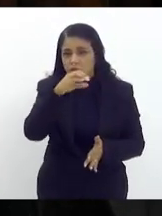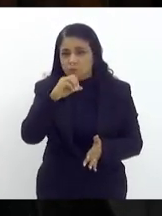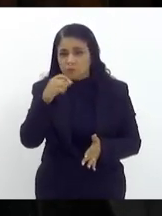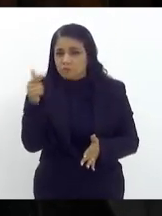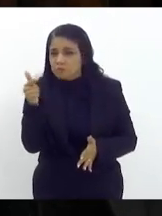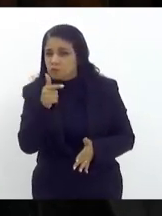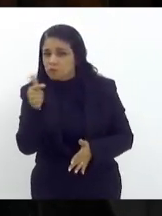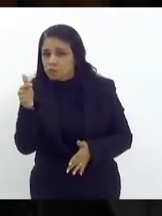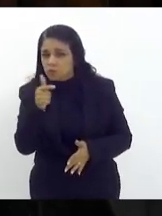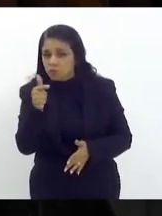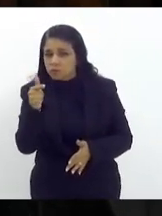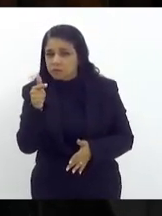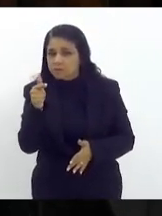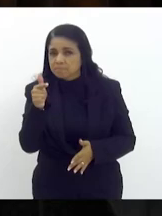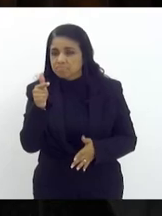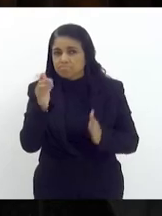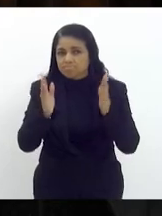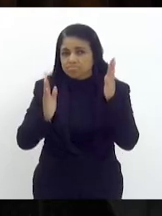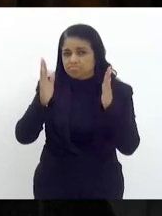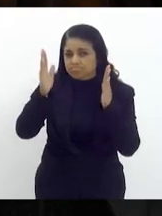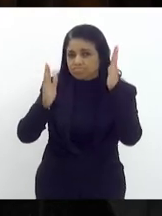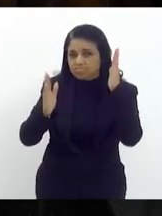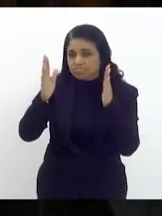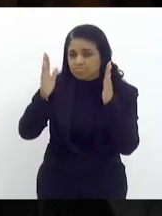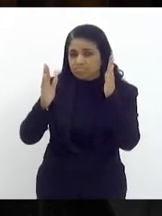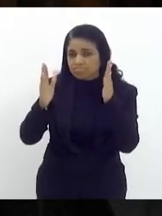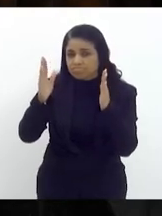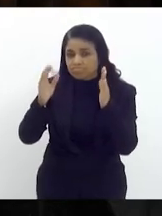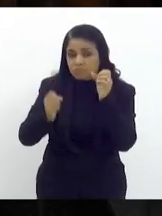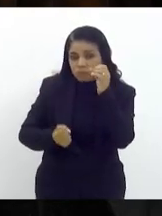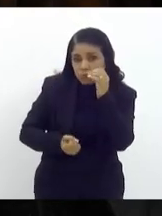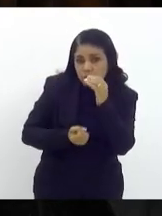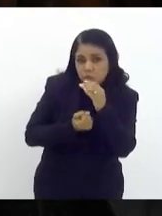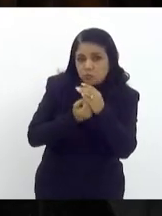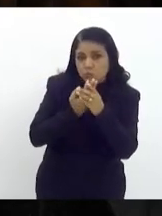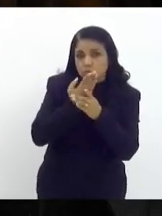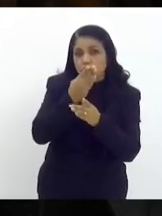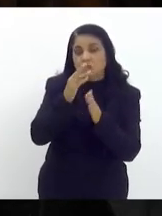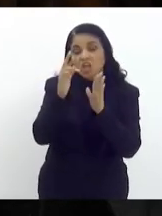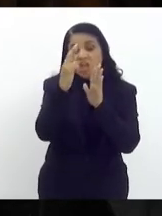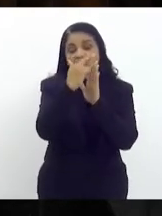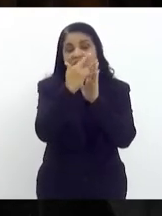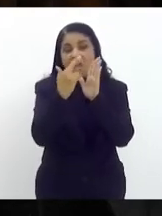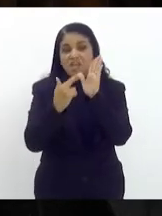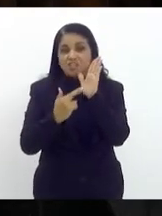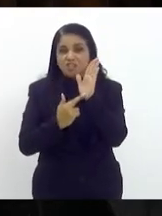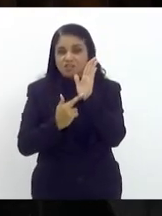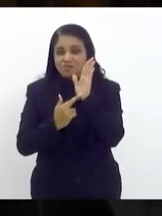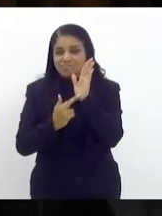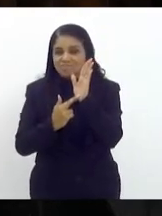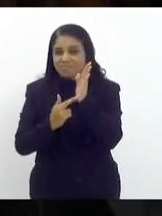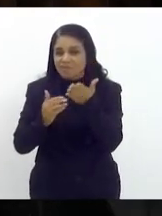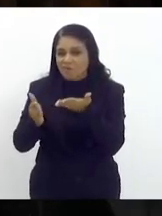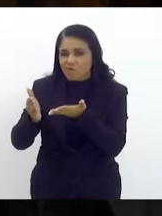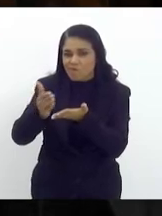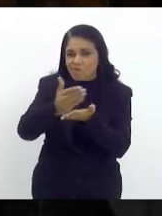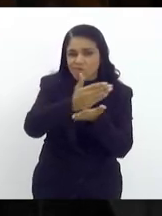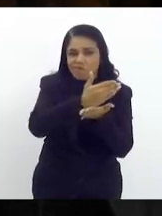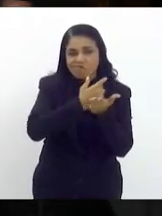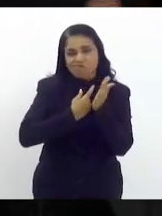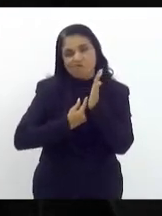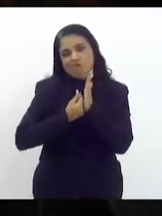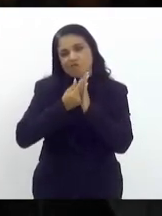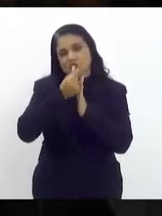exatamente no período que surgiu o regime de recuperação fiscal que foi de